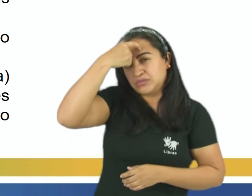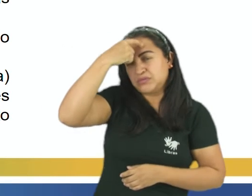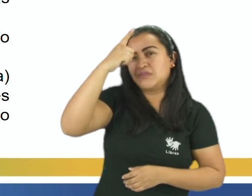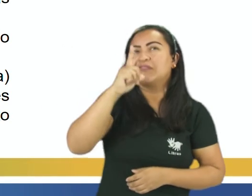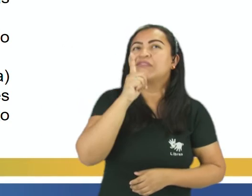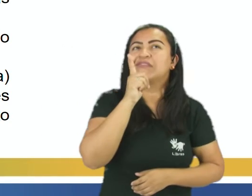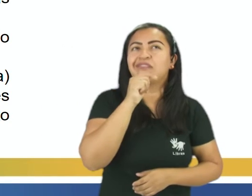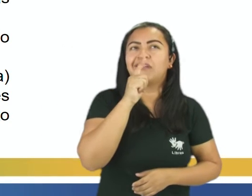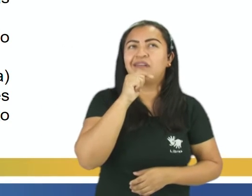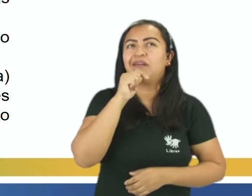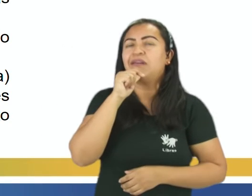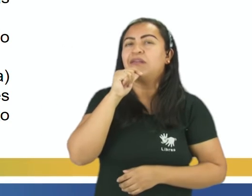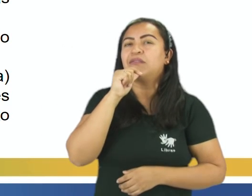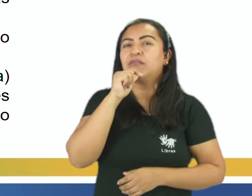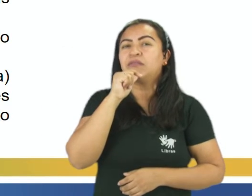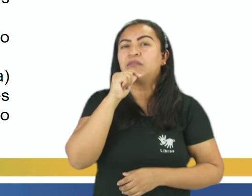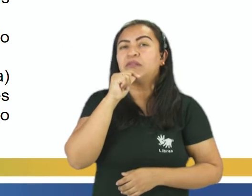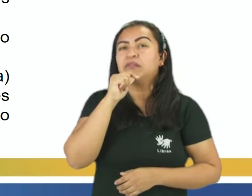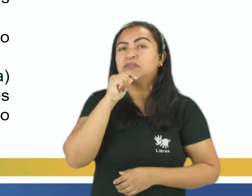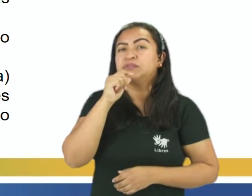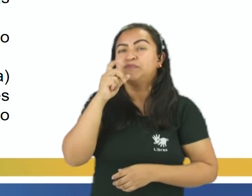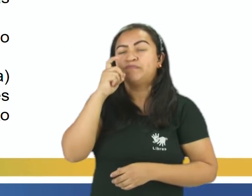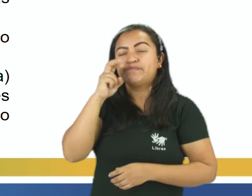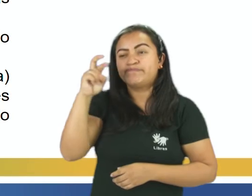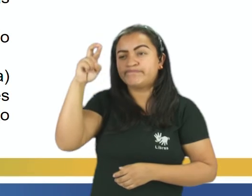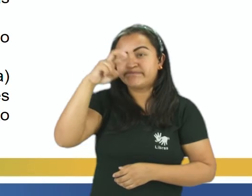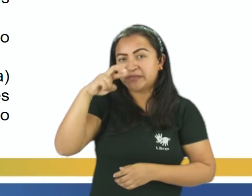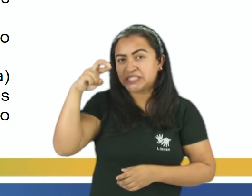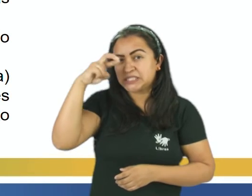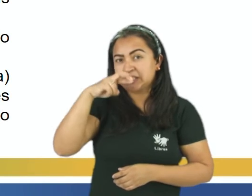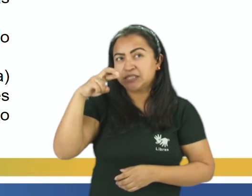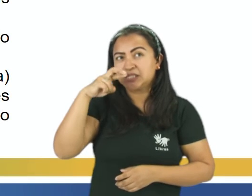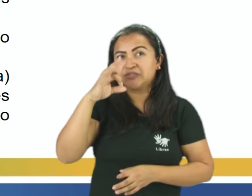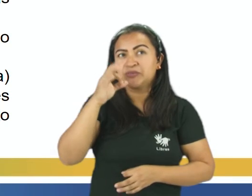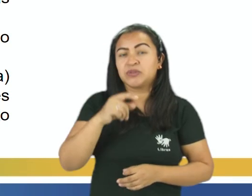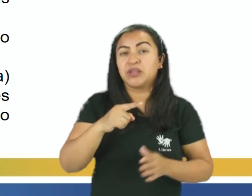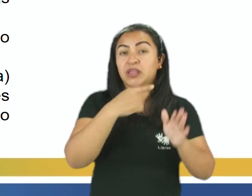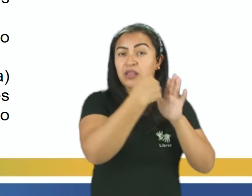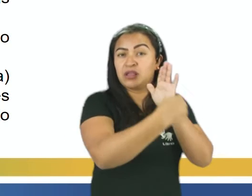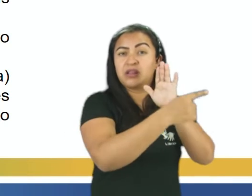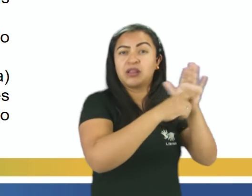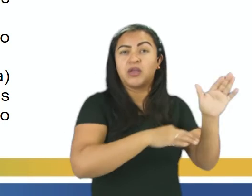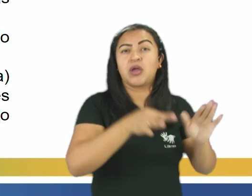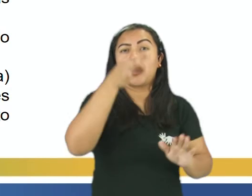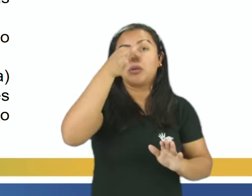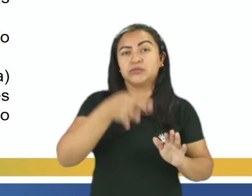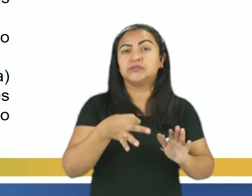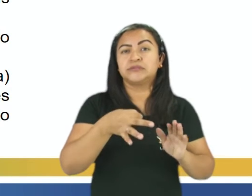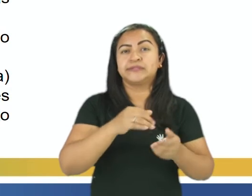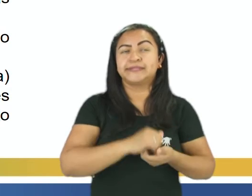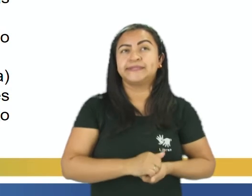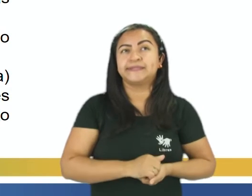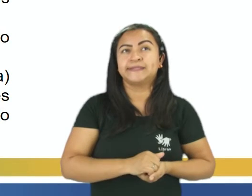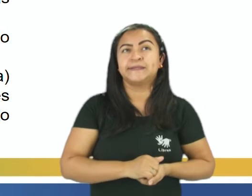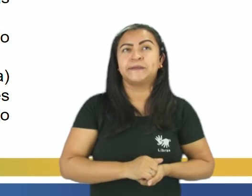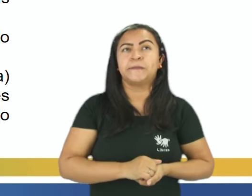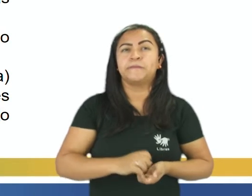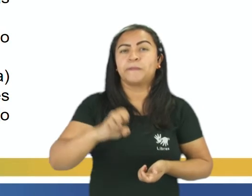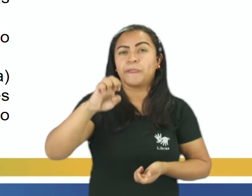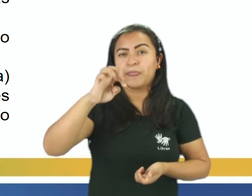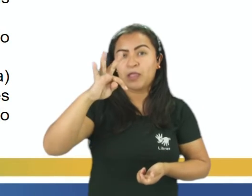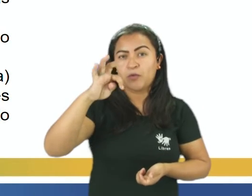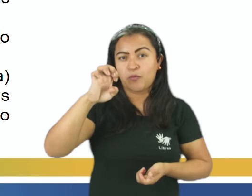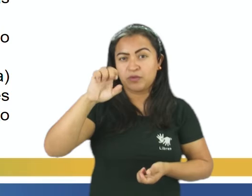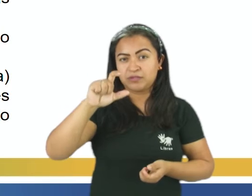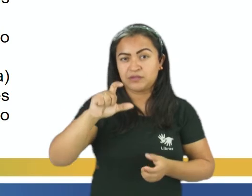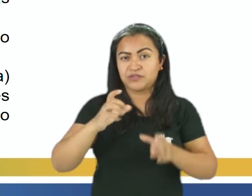Analise as afirmativas e assinale a opção correta. Vamos lá, gente. Com as HETs, que